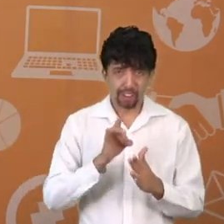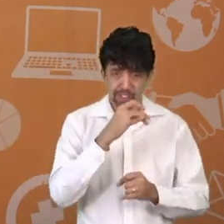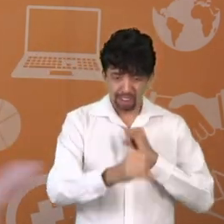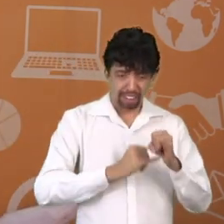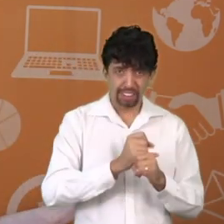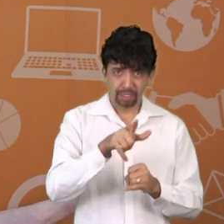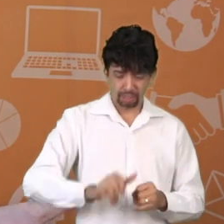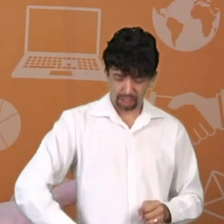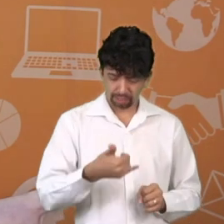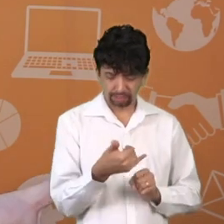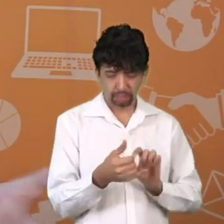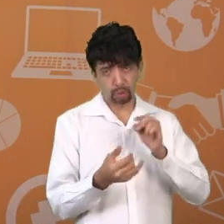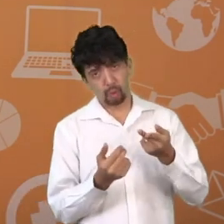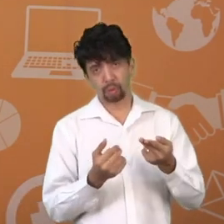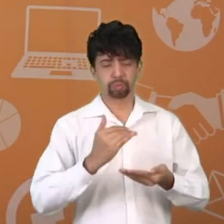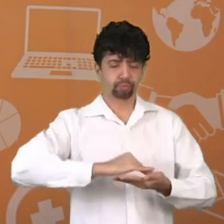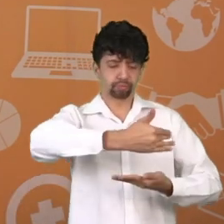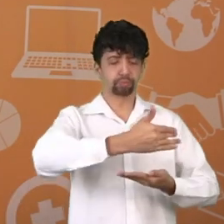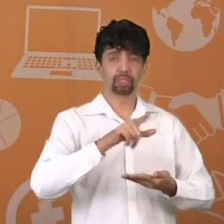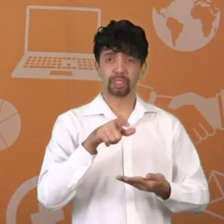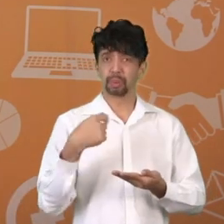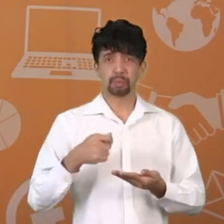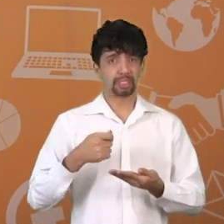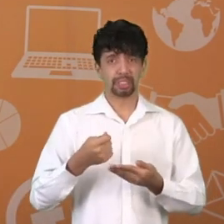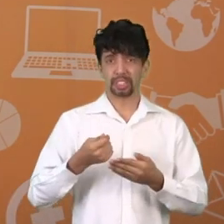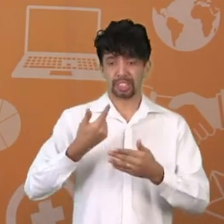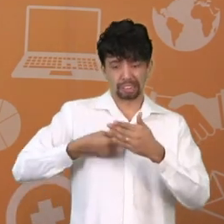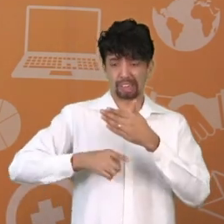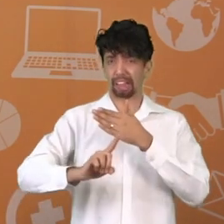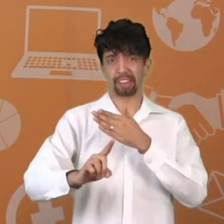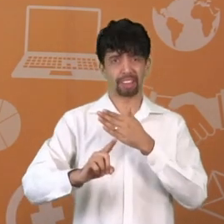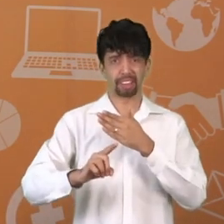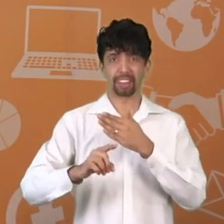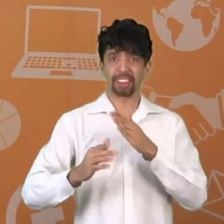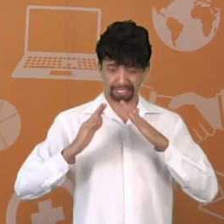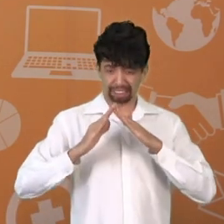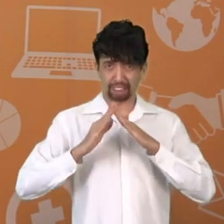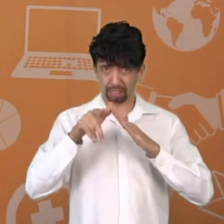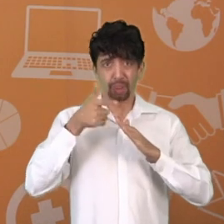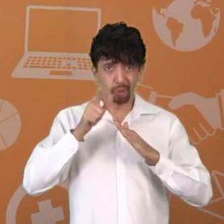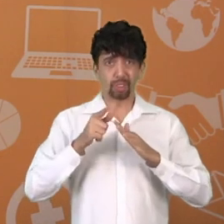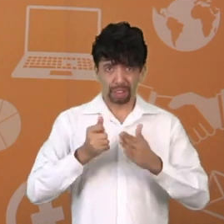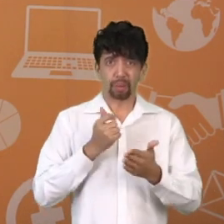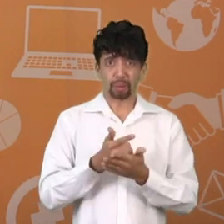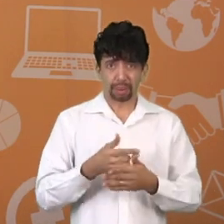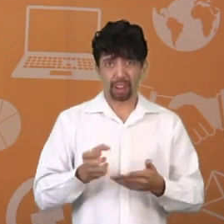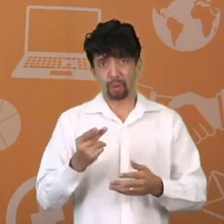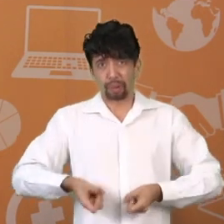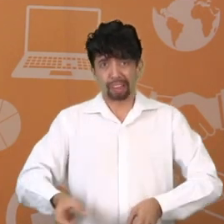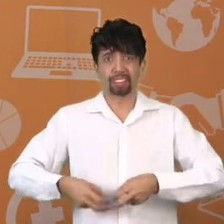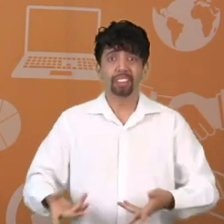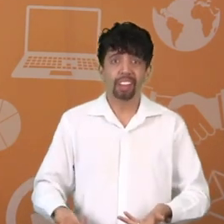de casa para comprar, em especial para gastar. Comprar é um ato mais importante hoje da